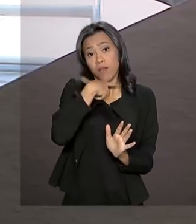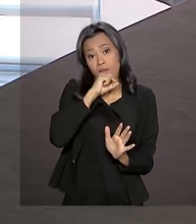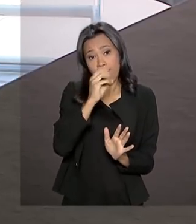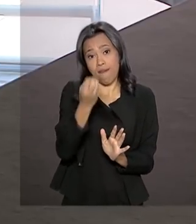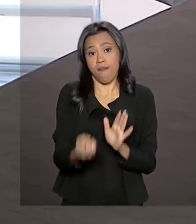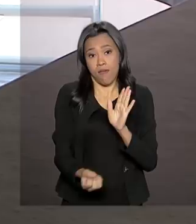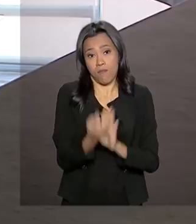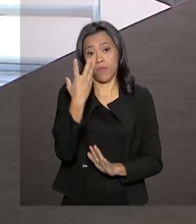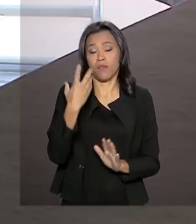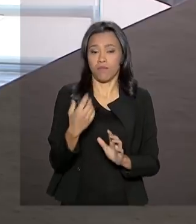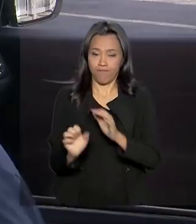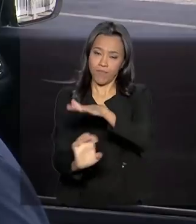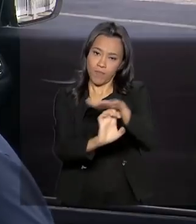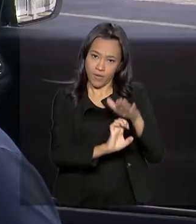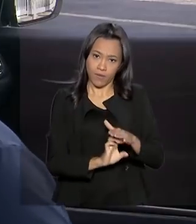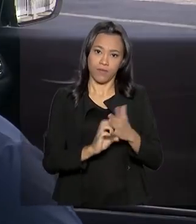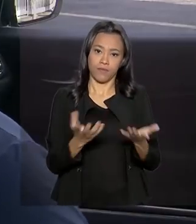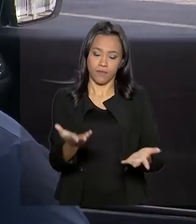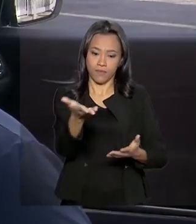Vamos ver.